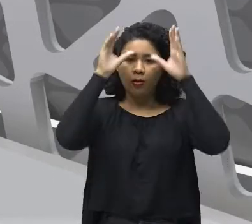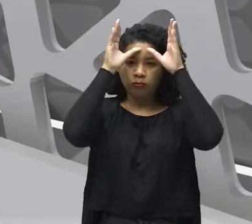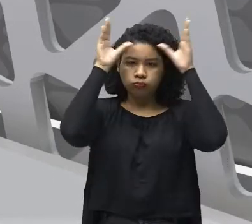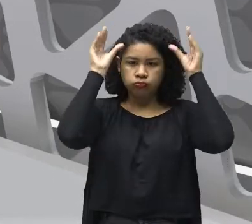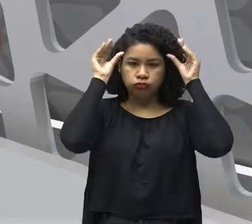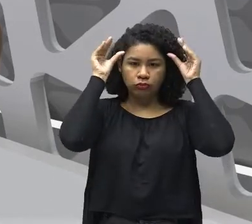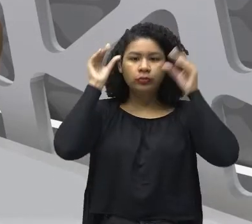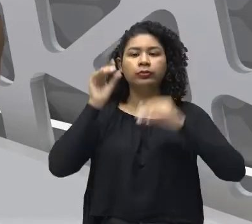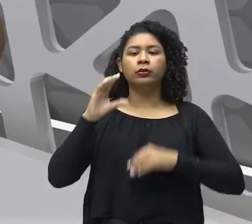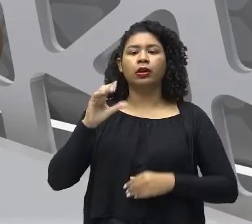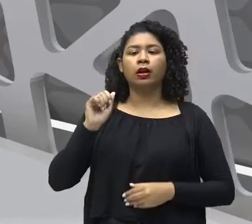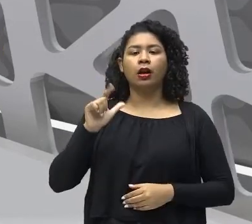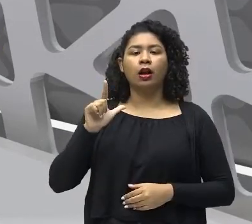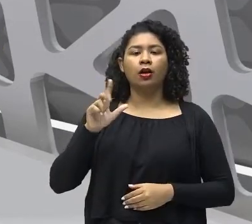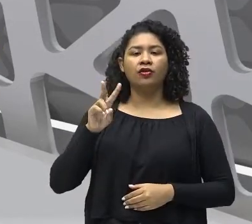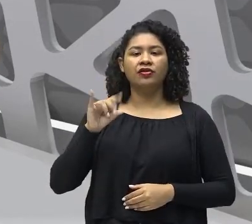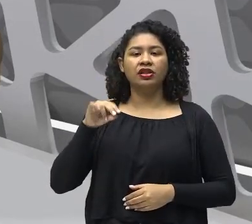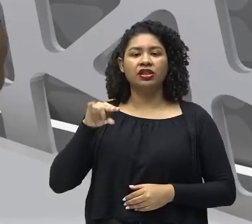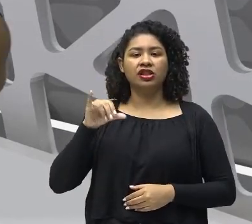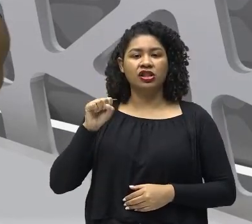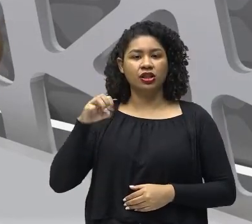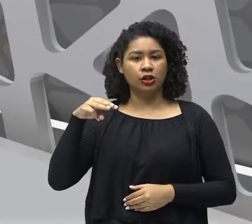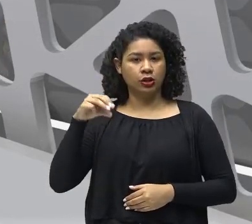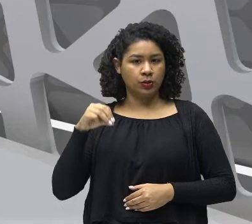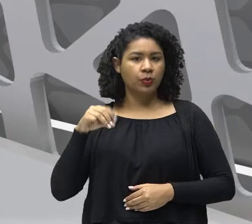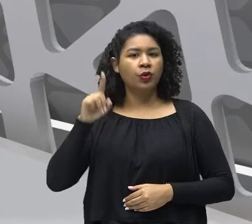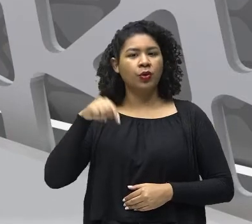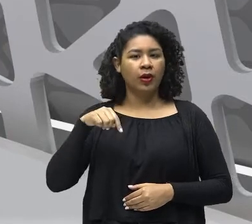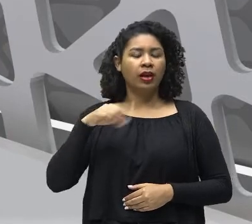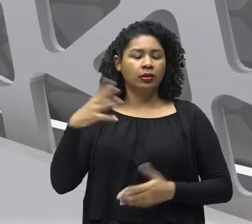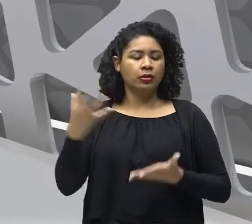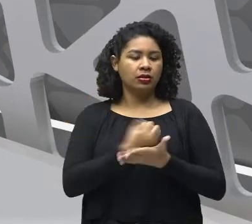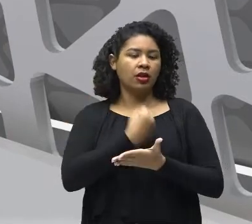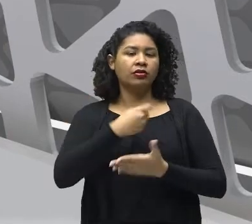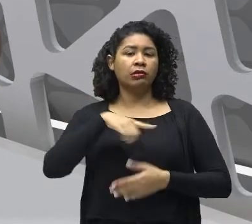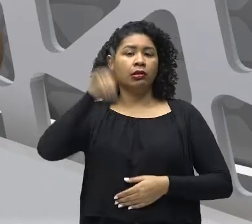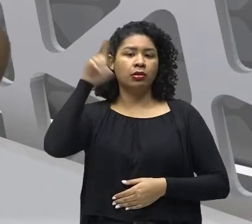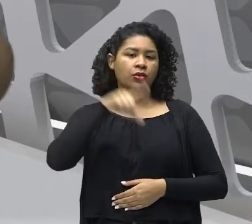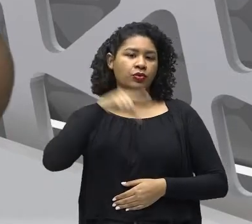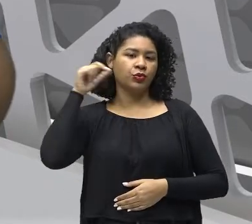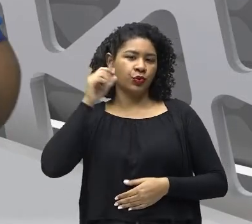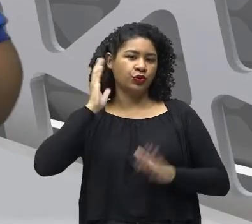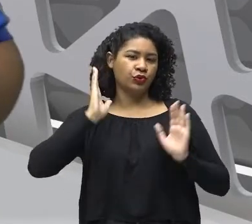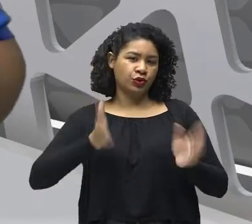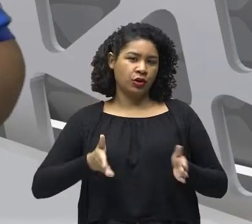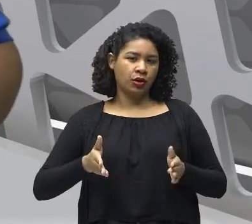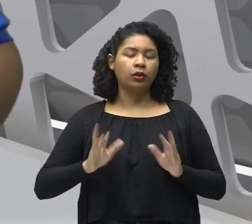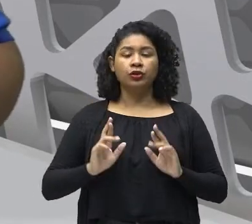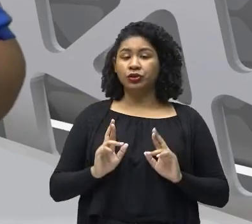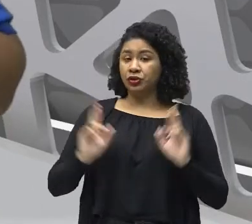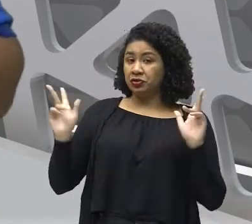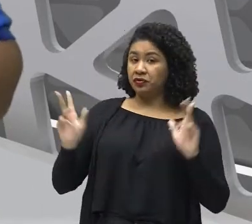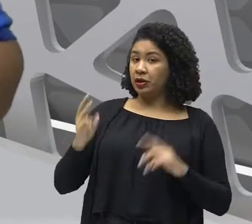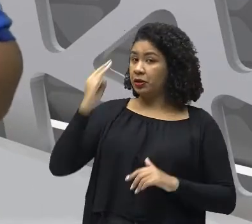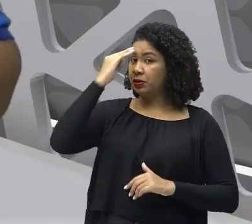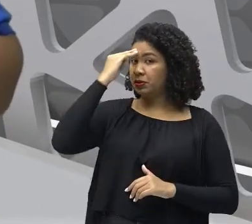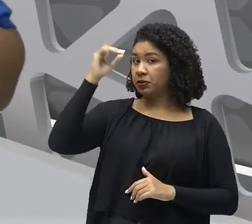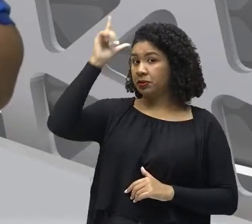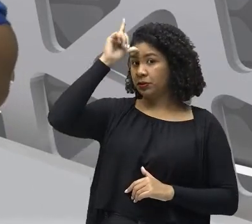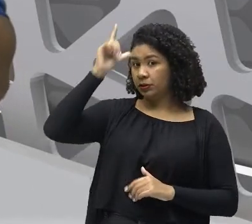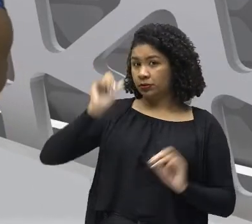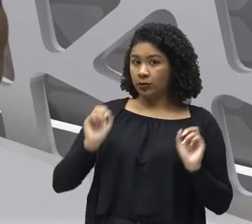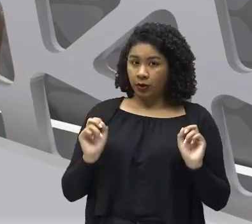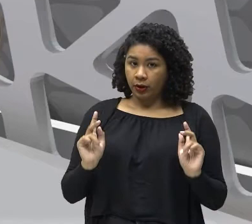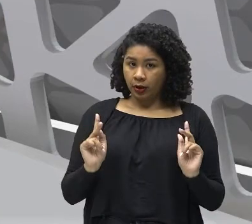a questão da predestinação, da salvação pela predestinação, Diferente do luteranismo. Ok? Mas claro